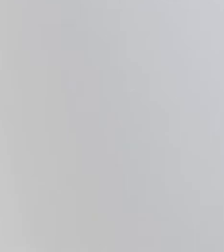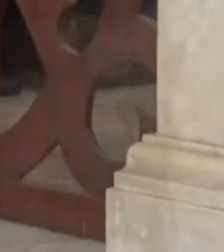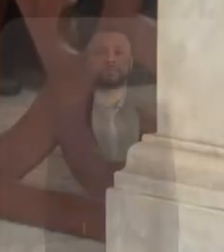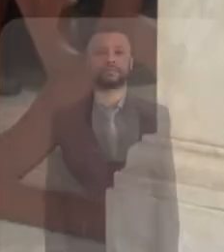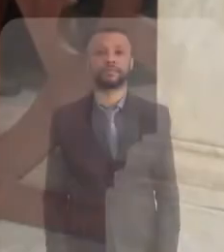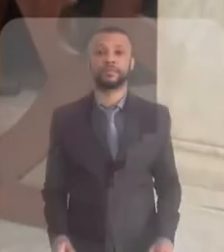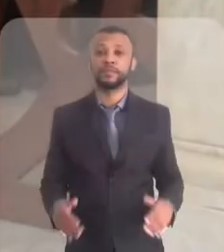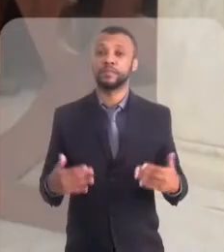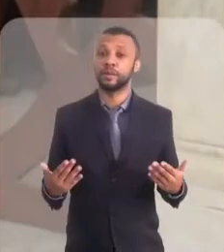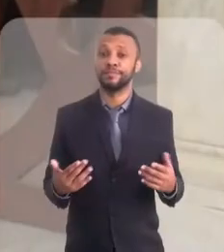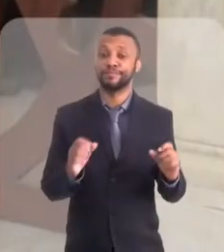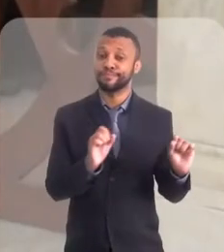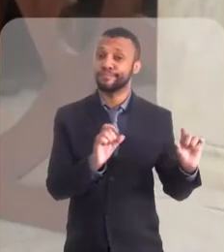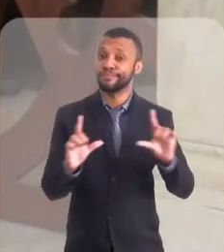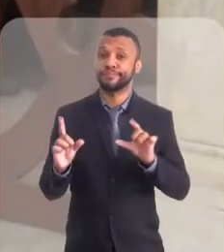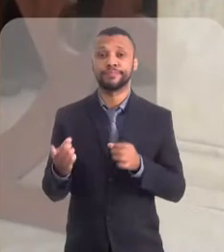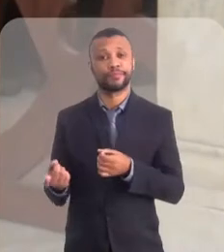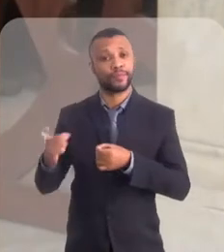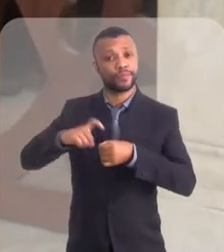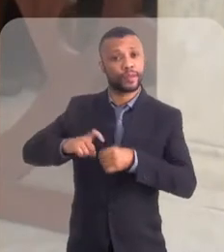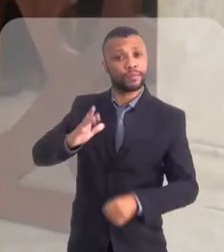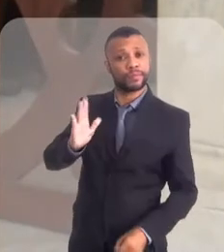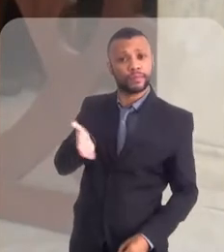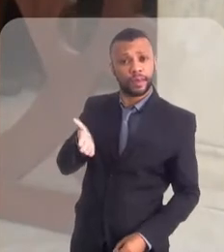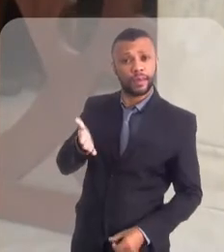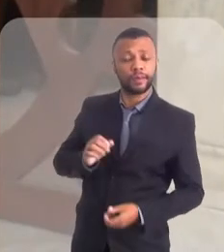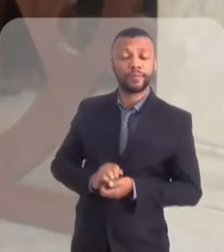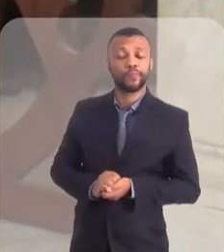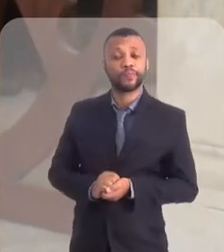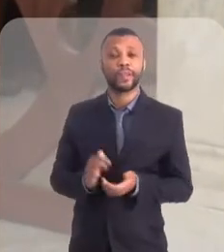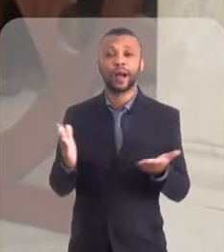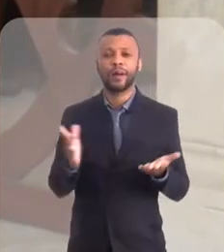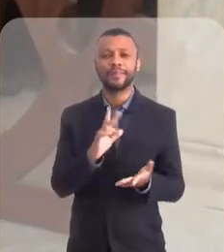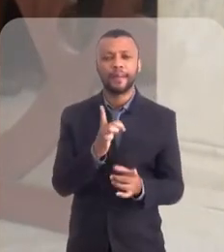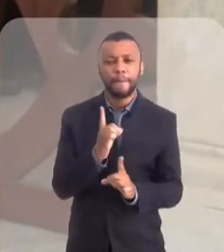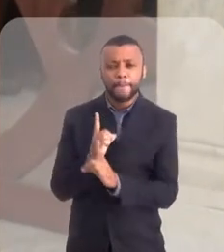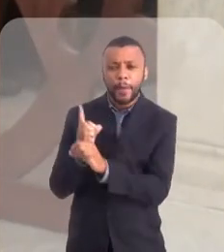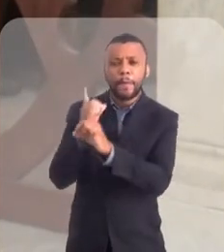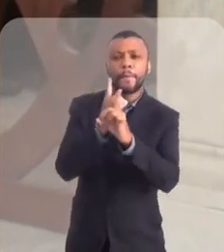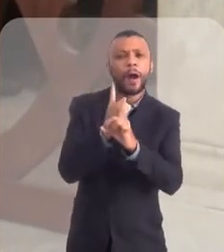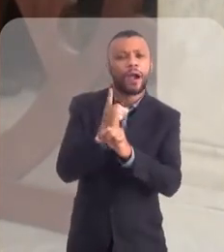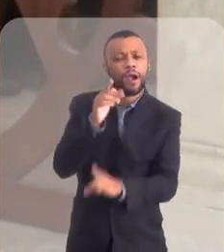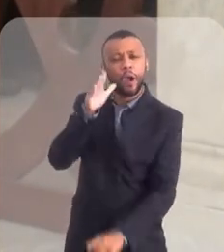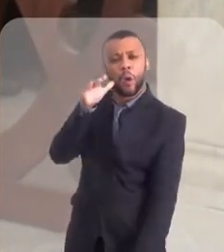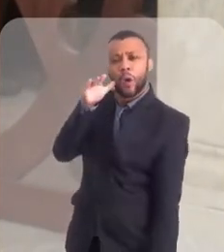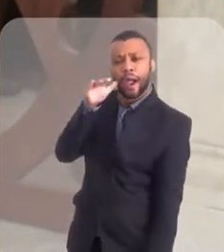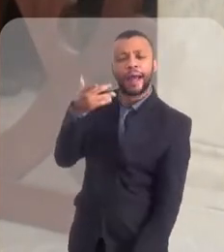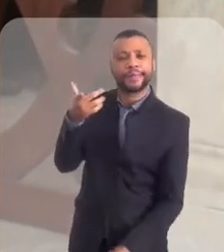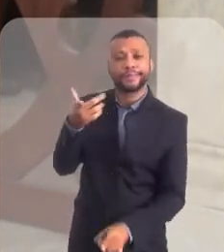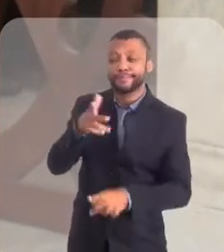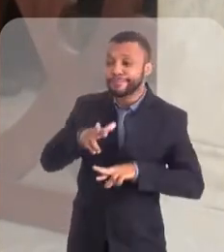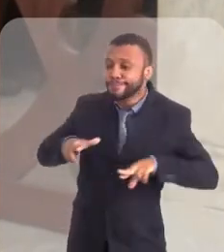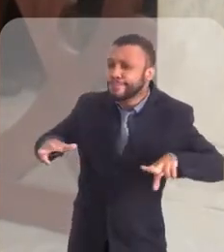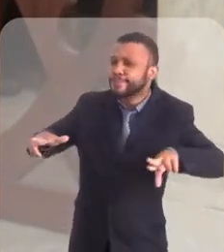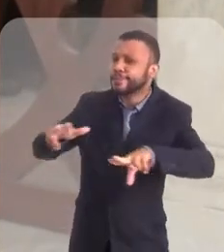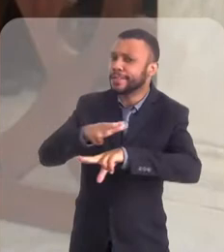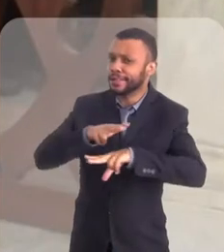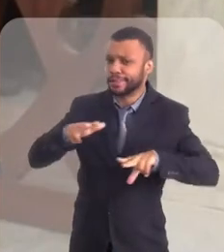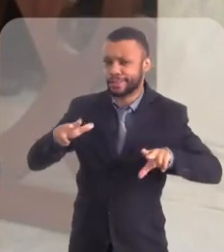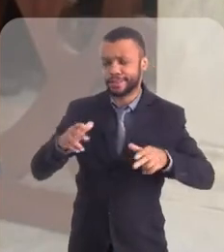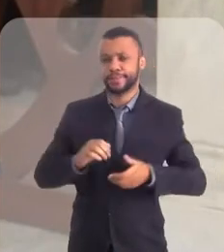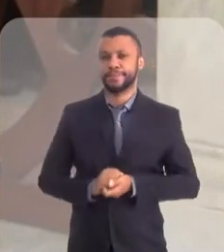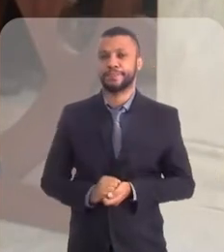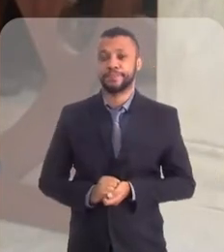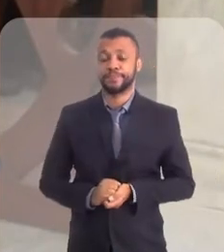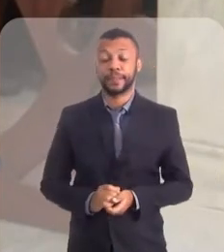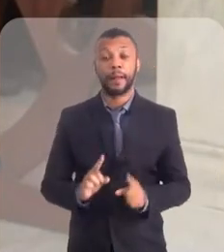Bem, nós voltamos e agora nós vamos descobrir mais algumas curiosidades e diferenças. Mas